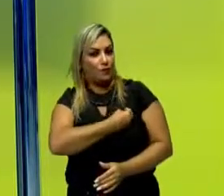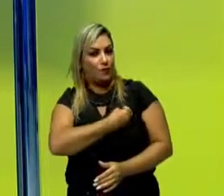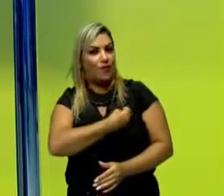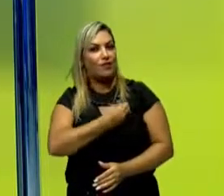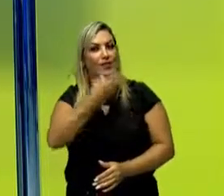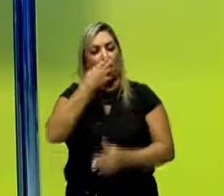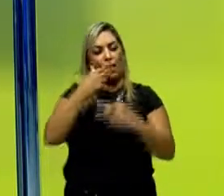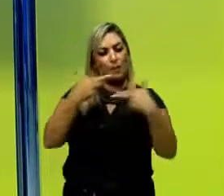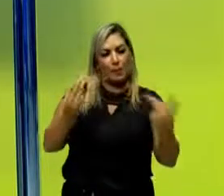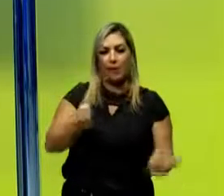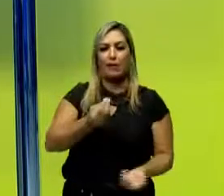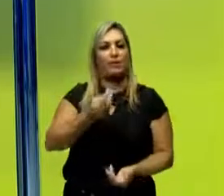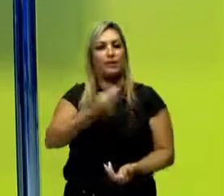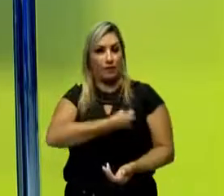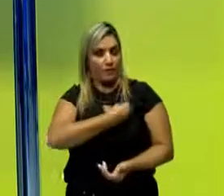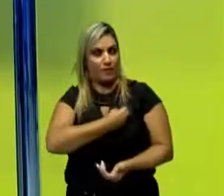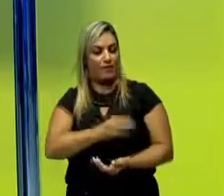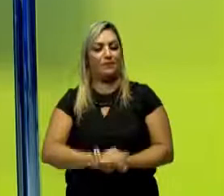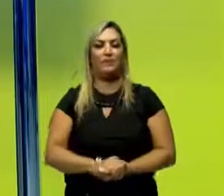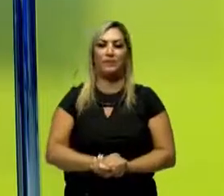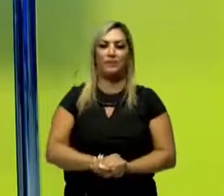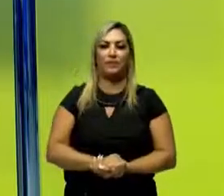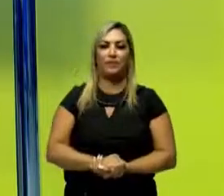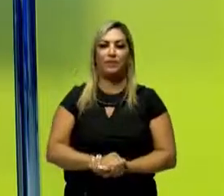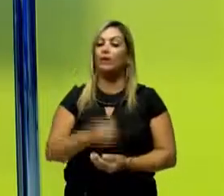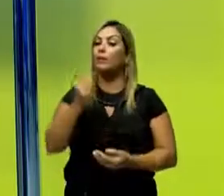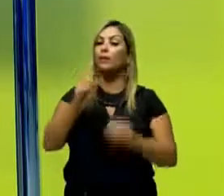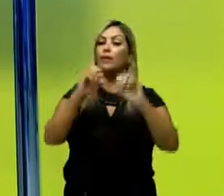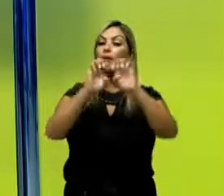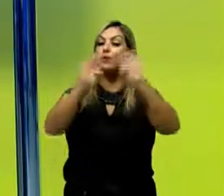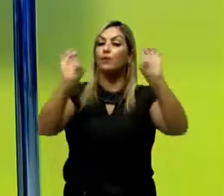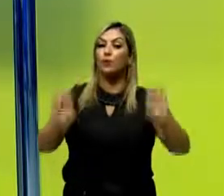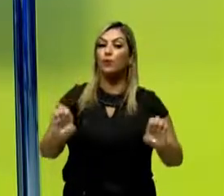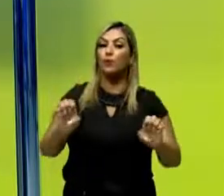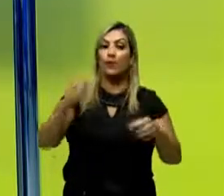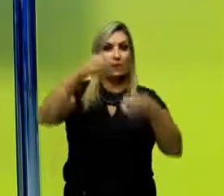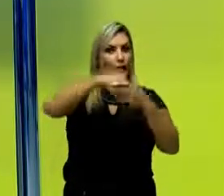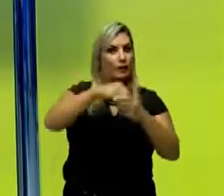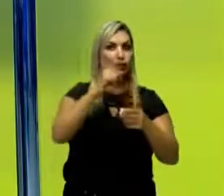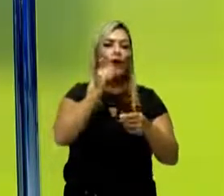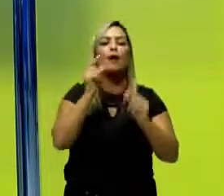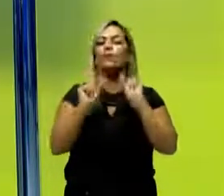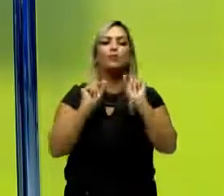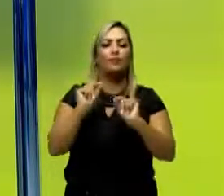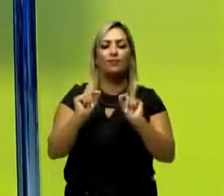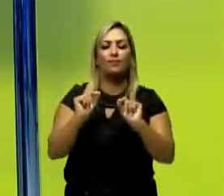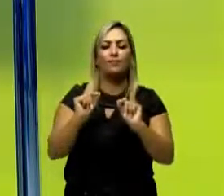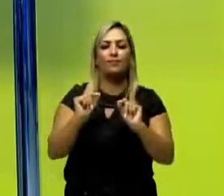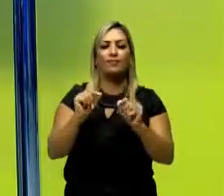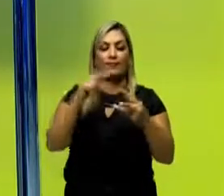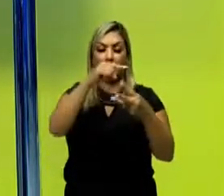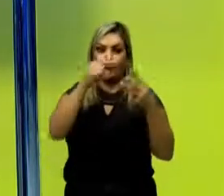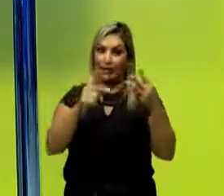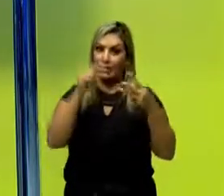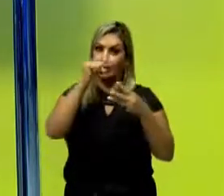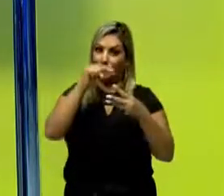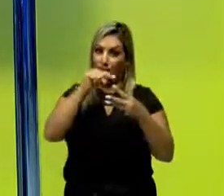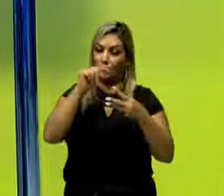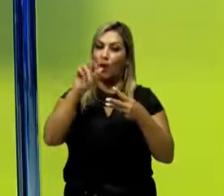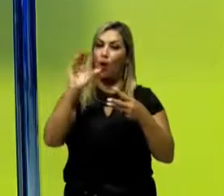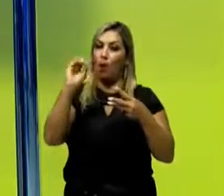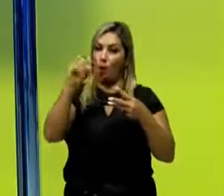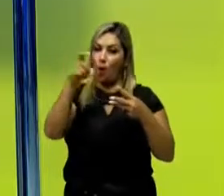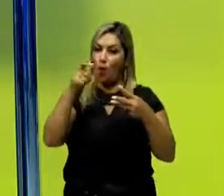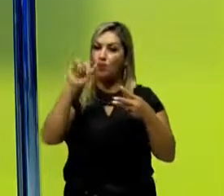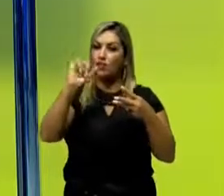dos seres vivos. Primeiro eu vou falar da estrutura molecular da água. A água possui três átomos, um de